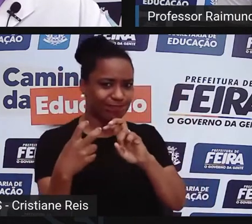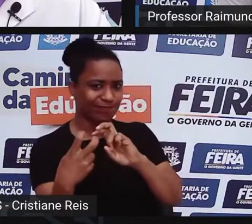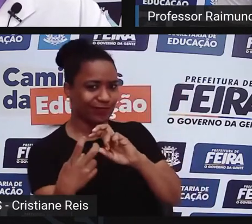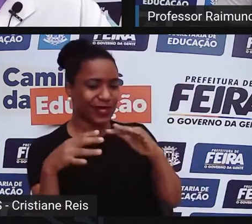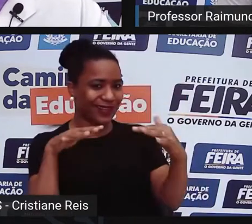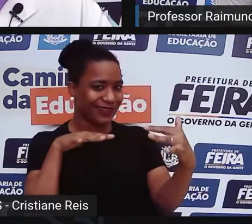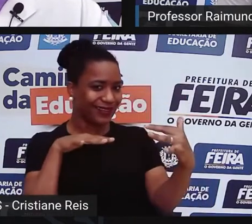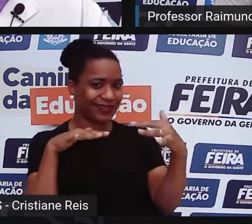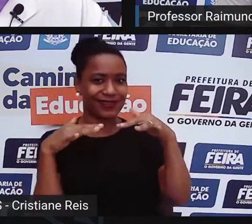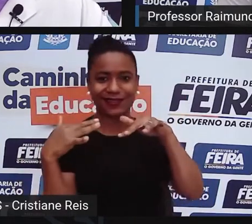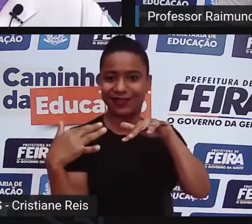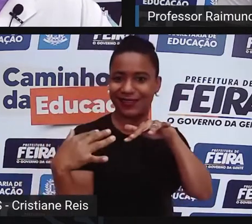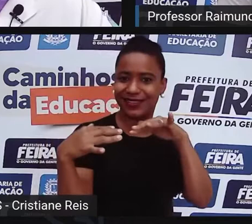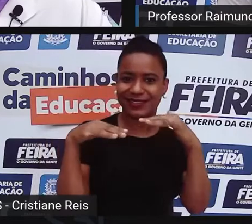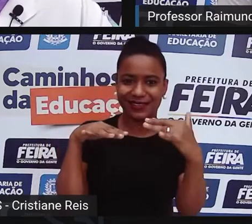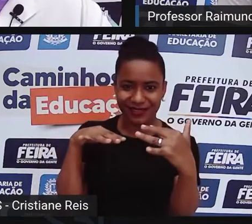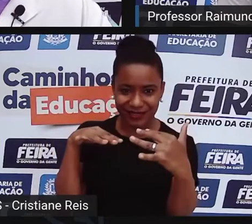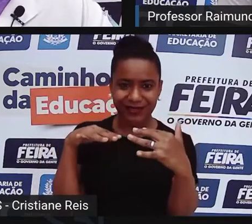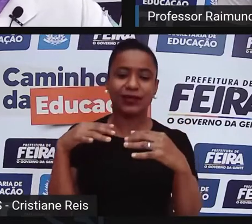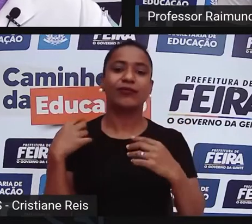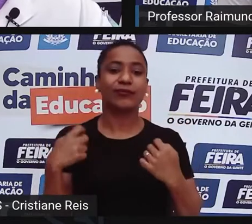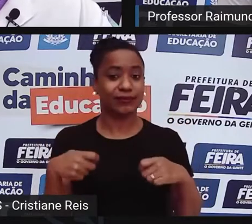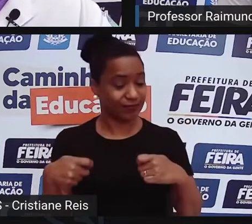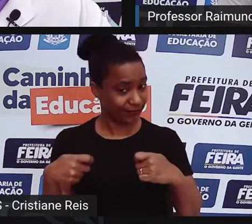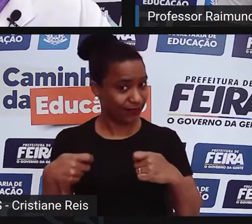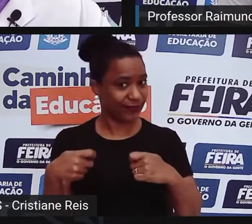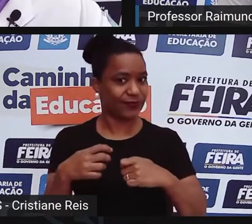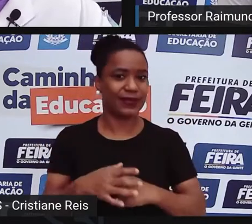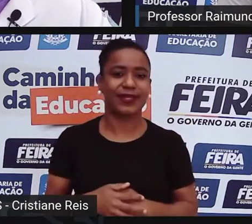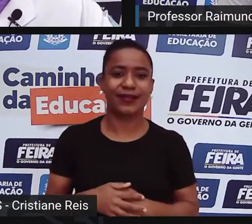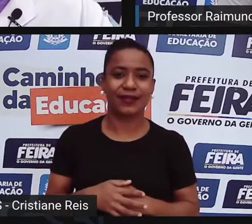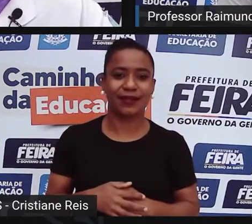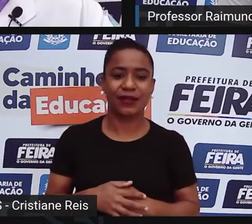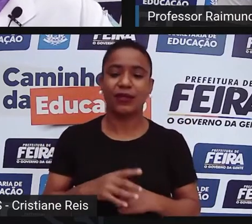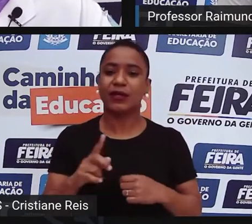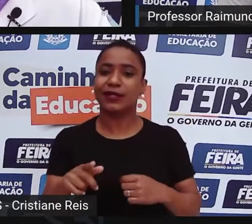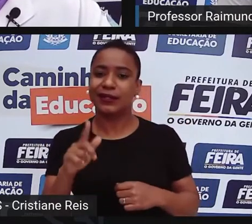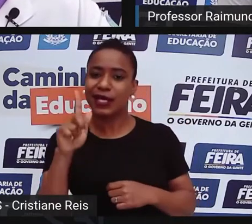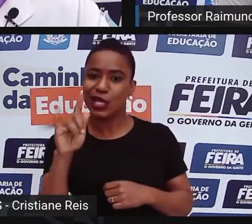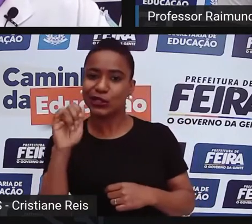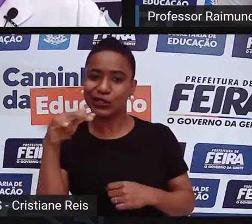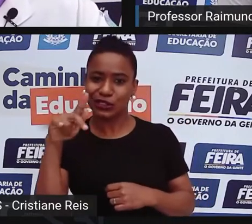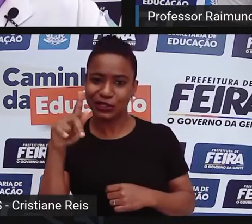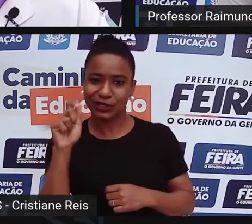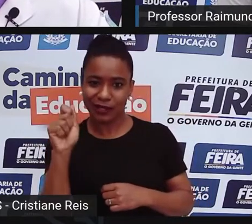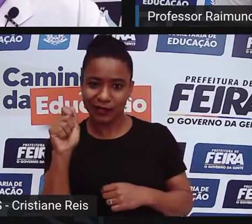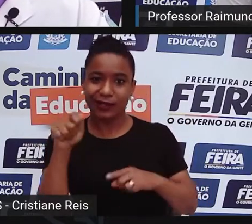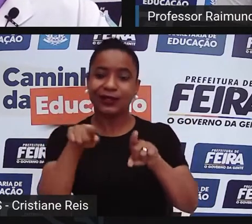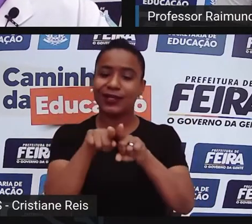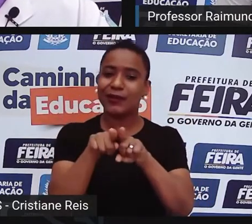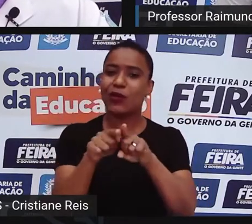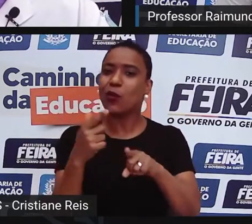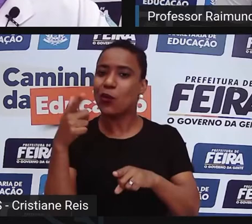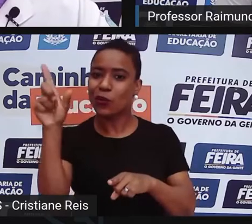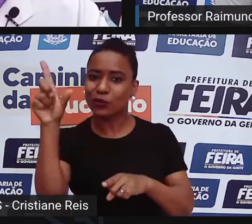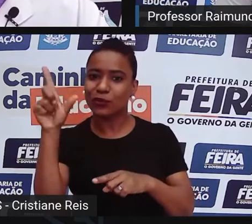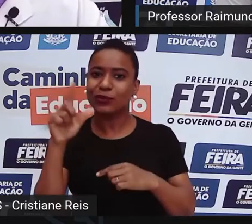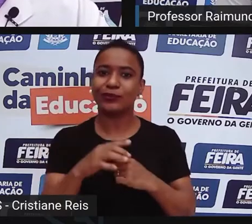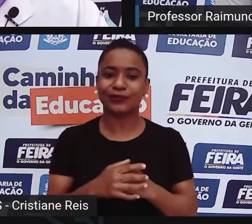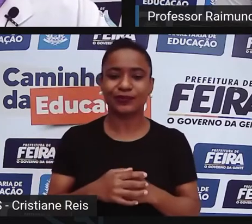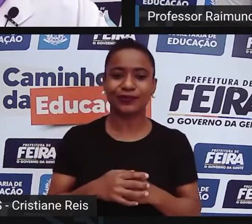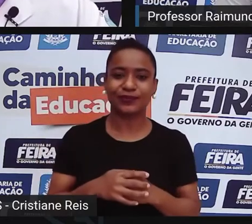Além da ginga, tem outros termos que são específicos ali do convívio de vocês? Tem. O pessoal fala